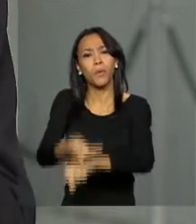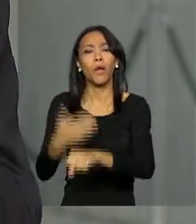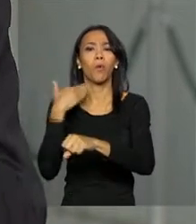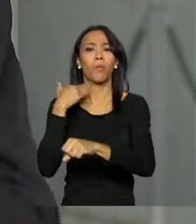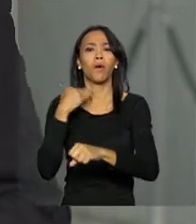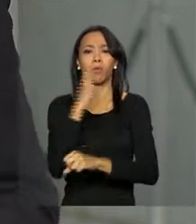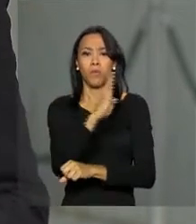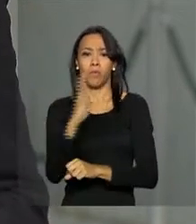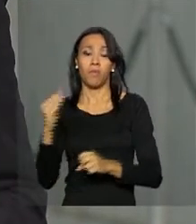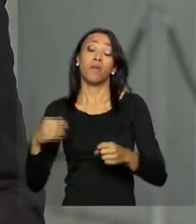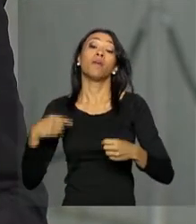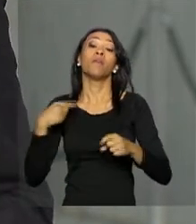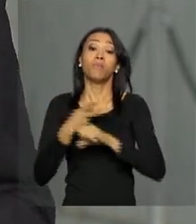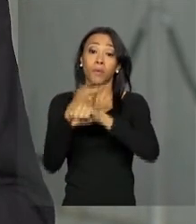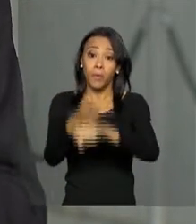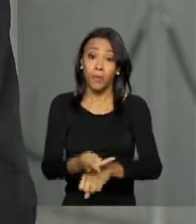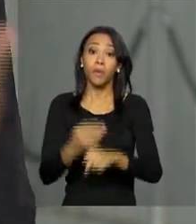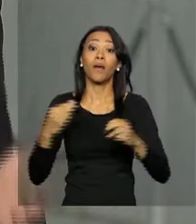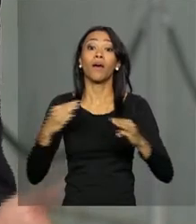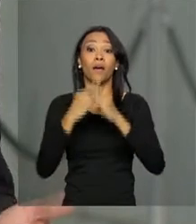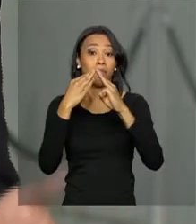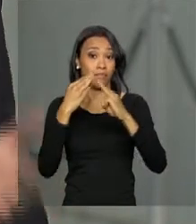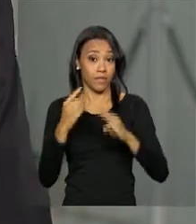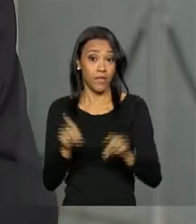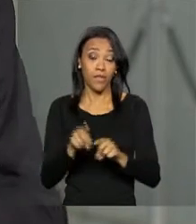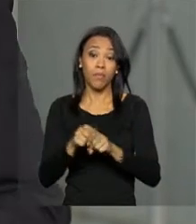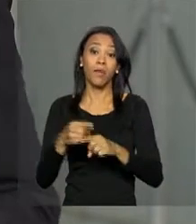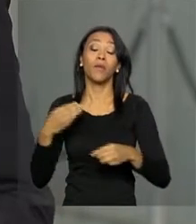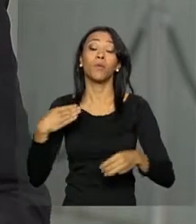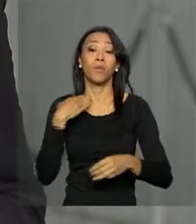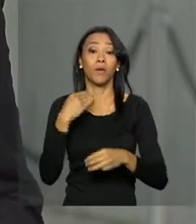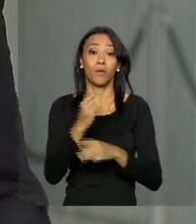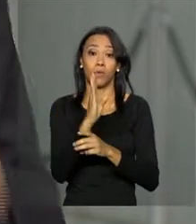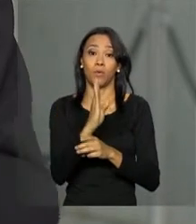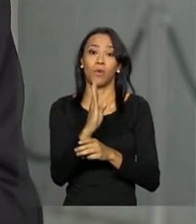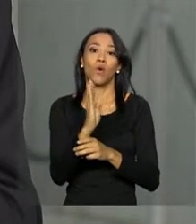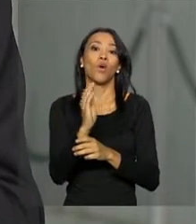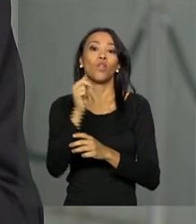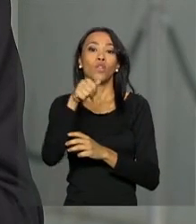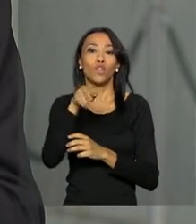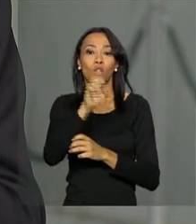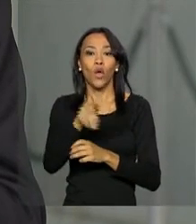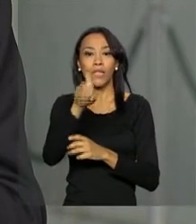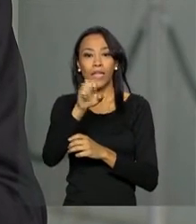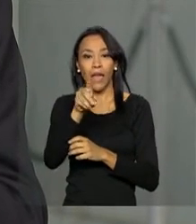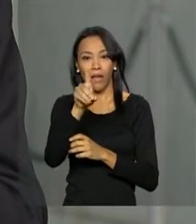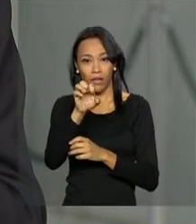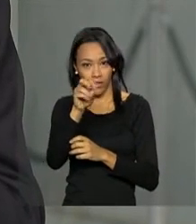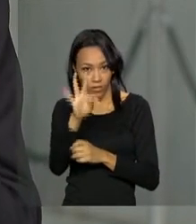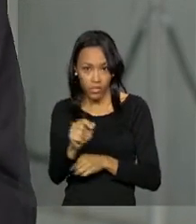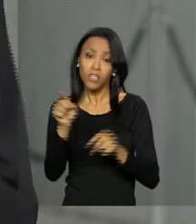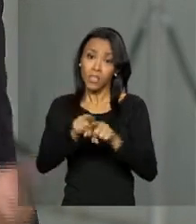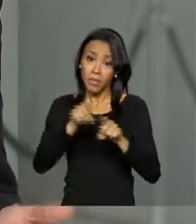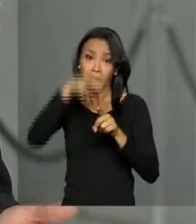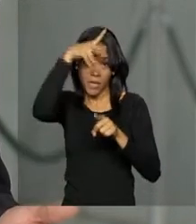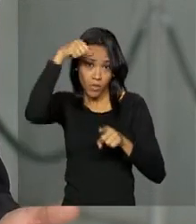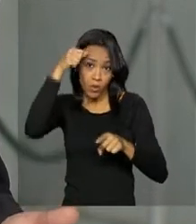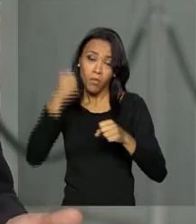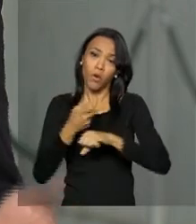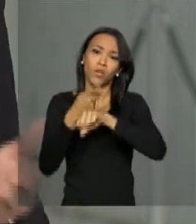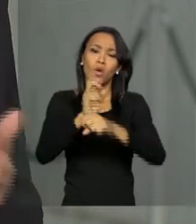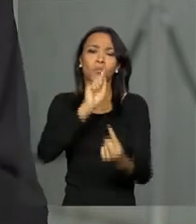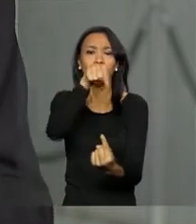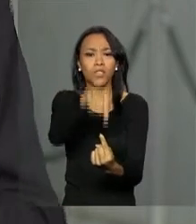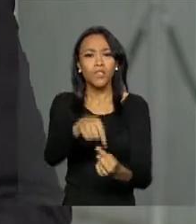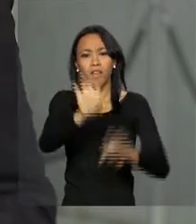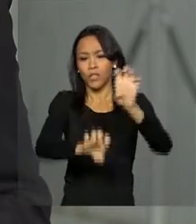o Banco do Brasil, a Caixa Econômica Federal, o Banco do Nordeste e o da Amazônia. Um exemplo é redução para investimentos em infraestrutura.